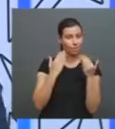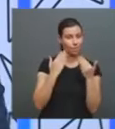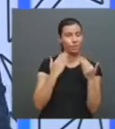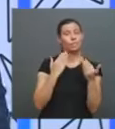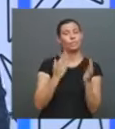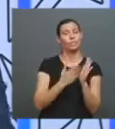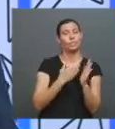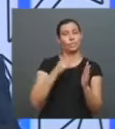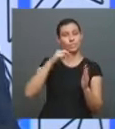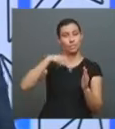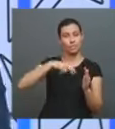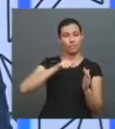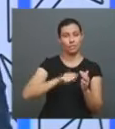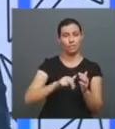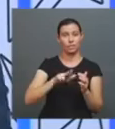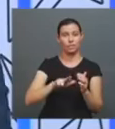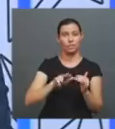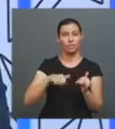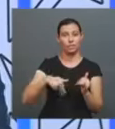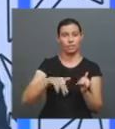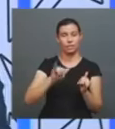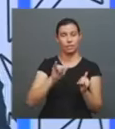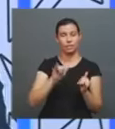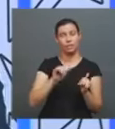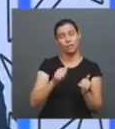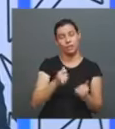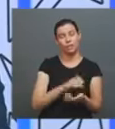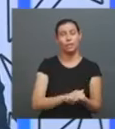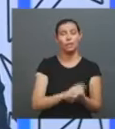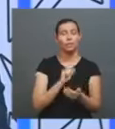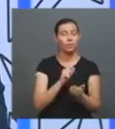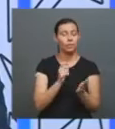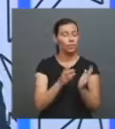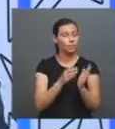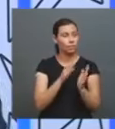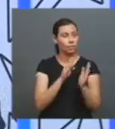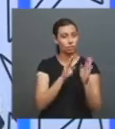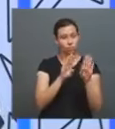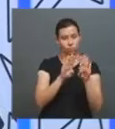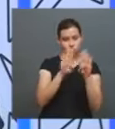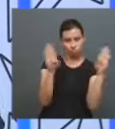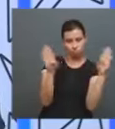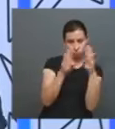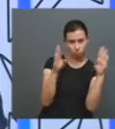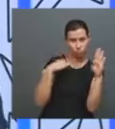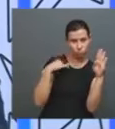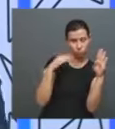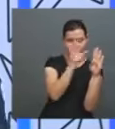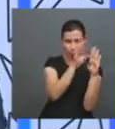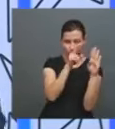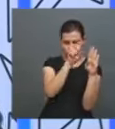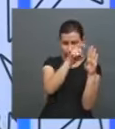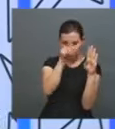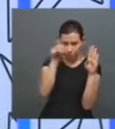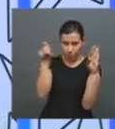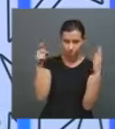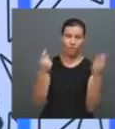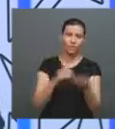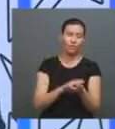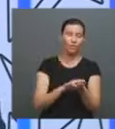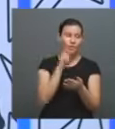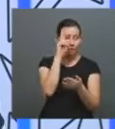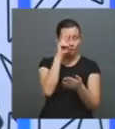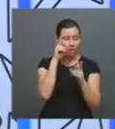falou de Tolkien também. É muito interessante sobre isso. Eu acho que o livro, ele sempre vai ser o bom companheiro. E ele vai durar muito tempo enquanto